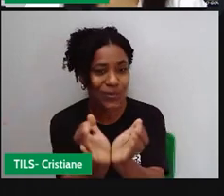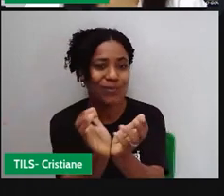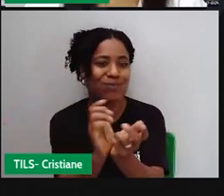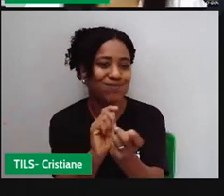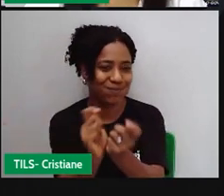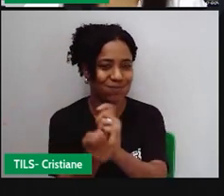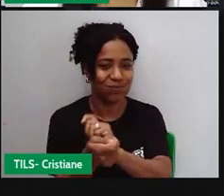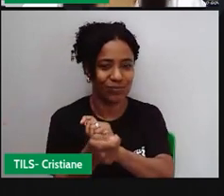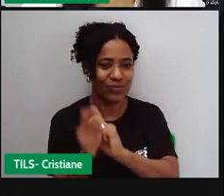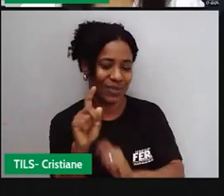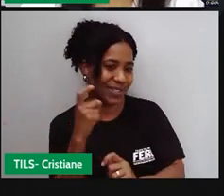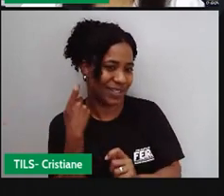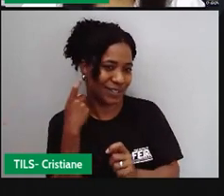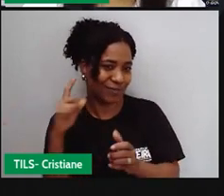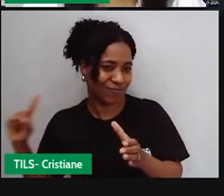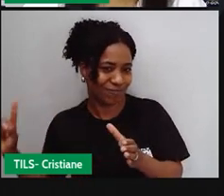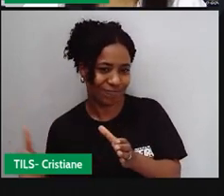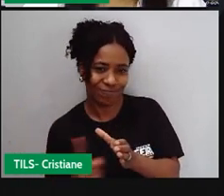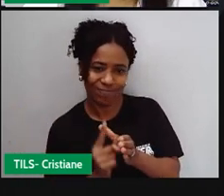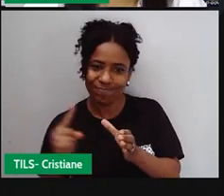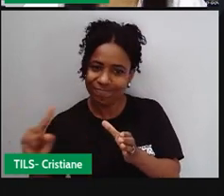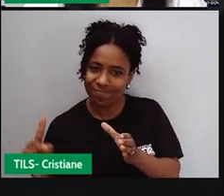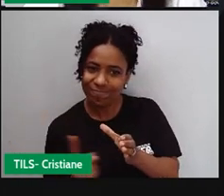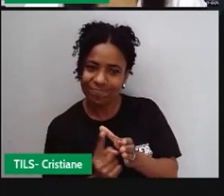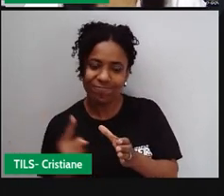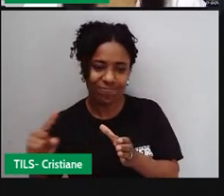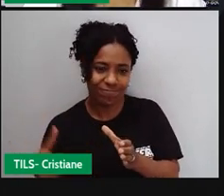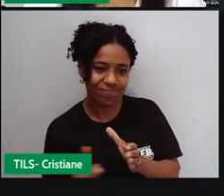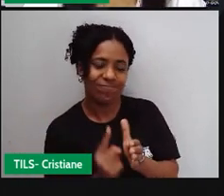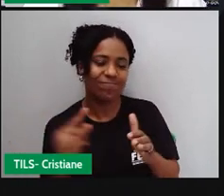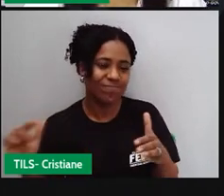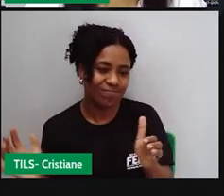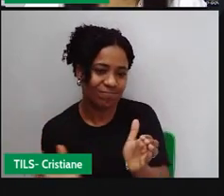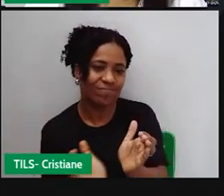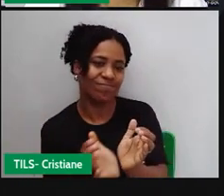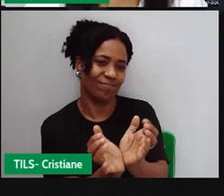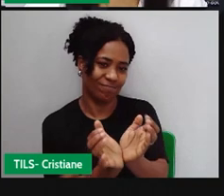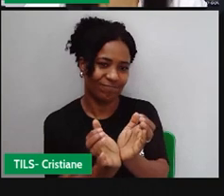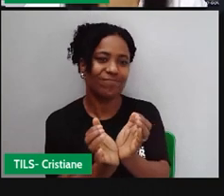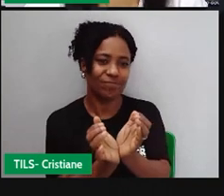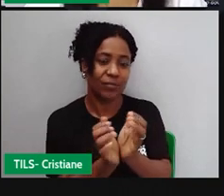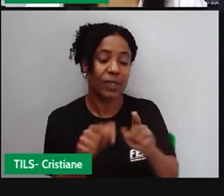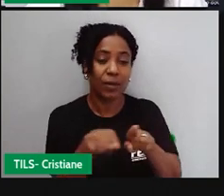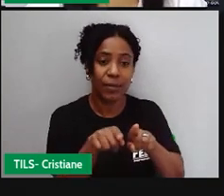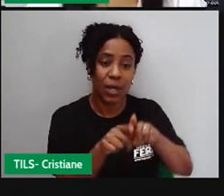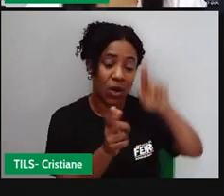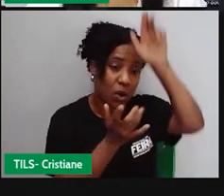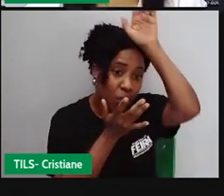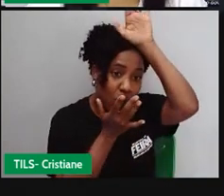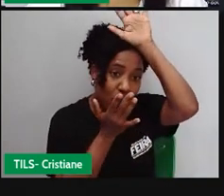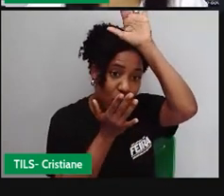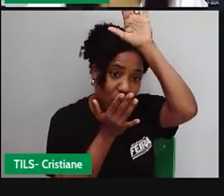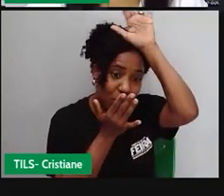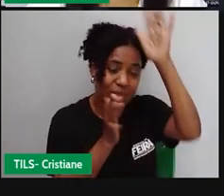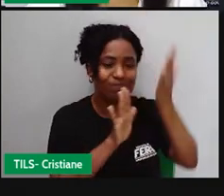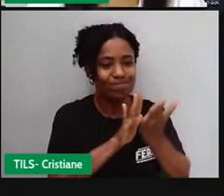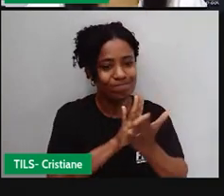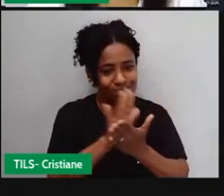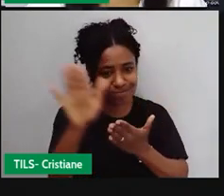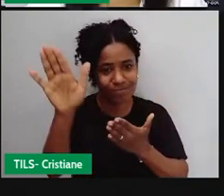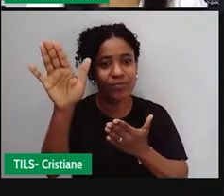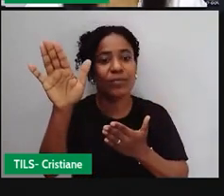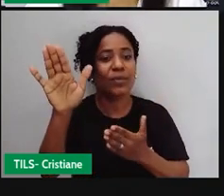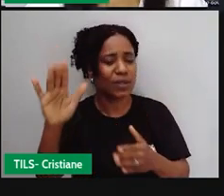condição de vida. Os quilombos recebiam, inclusive, muitos indígenas, né? Tentando aí também nos quilombos